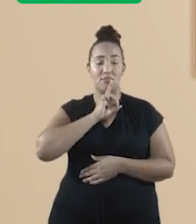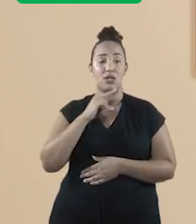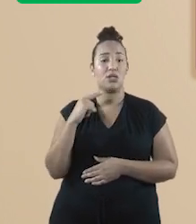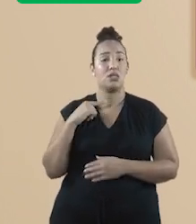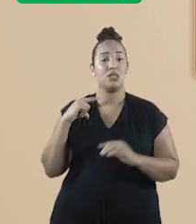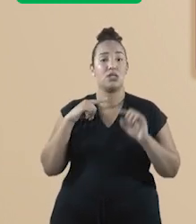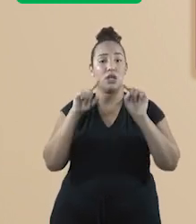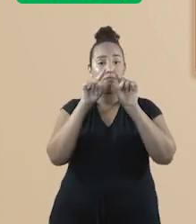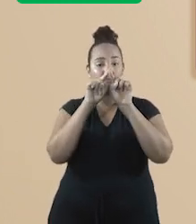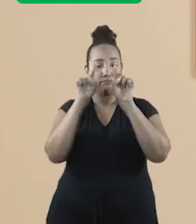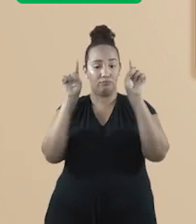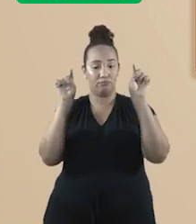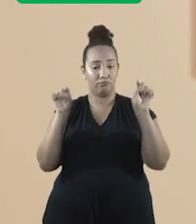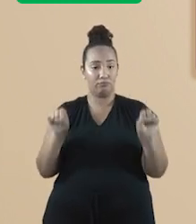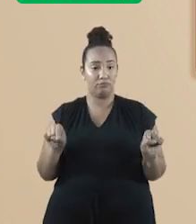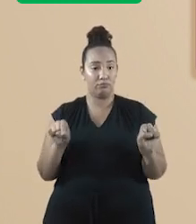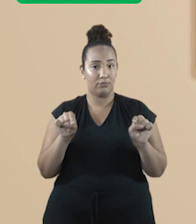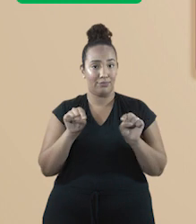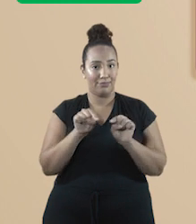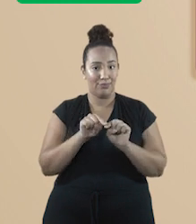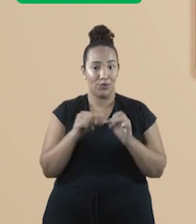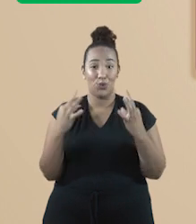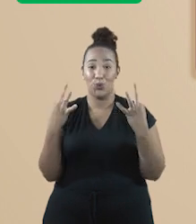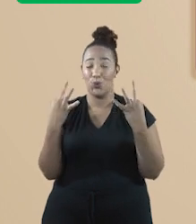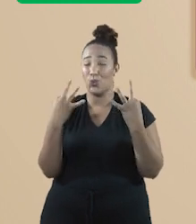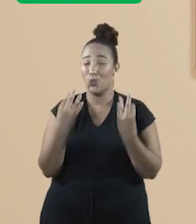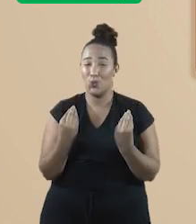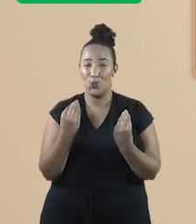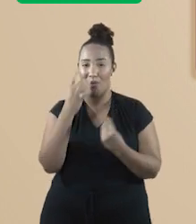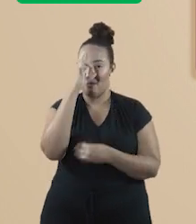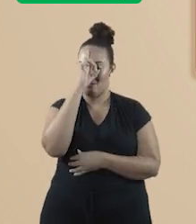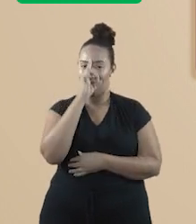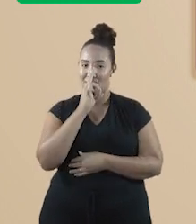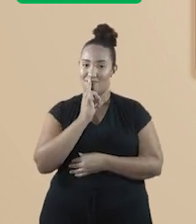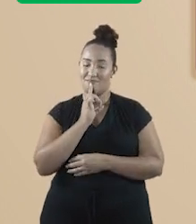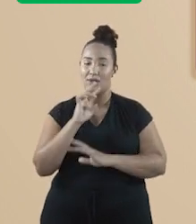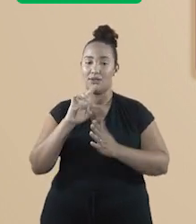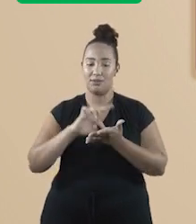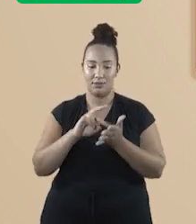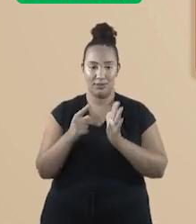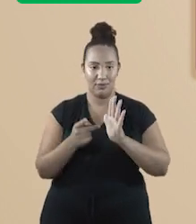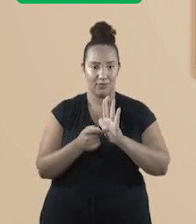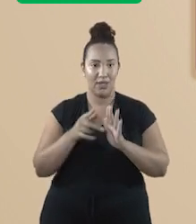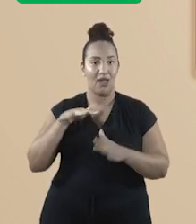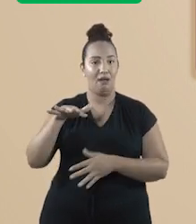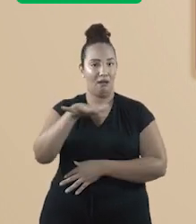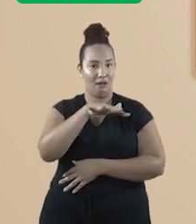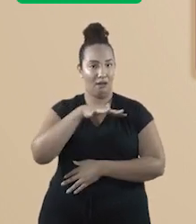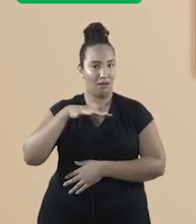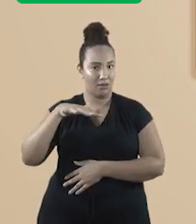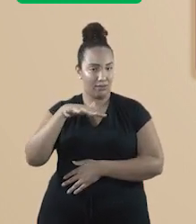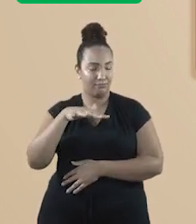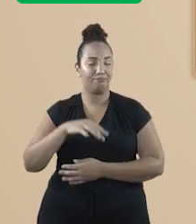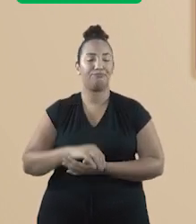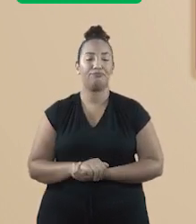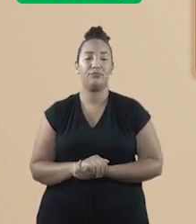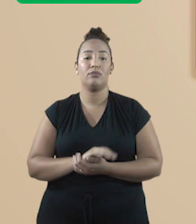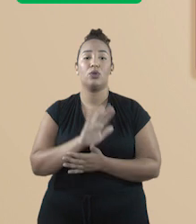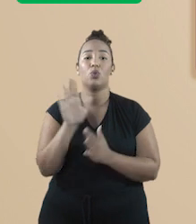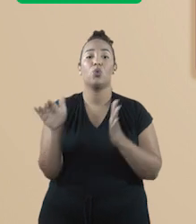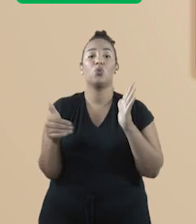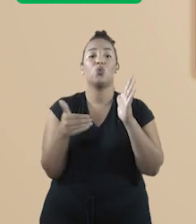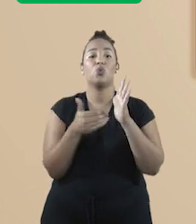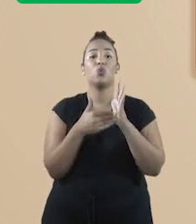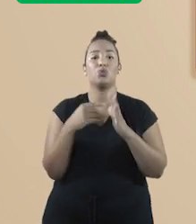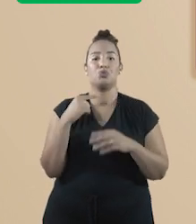Assim como no triângulo, toda a superfície amarela representa a área do quadrado. Por último,